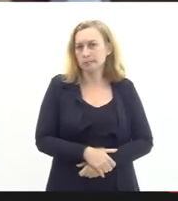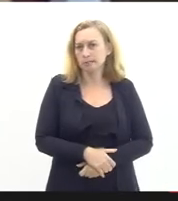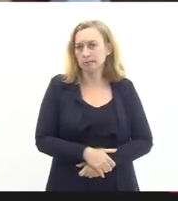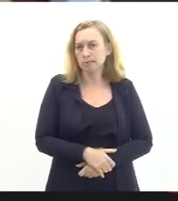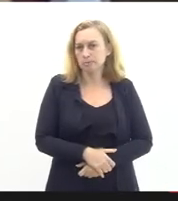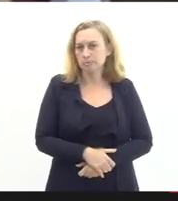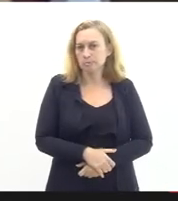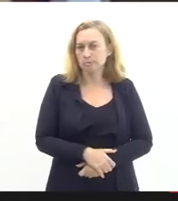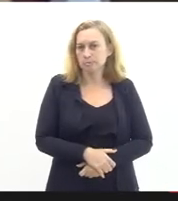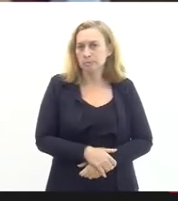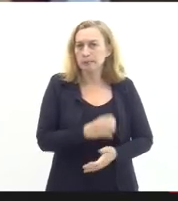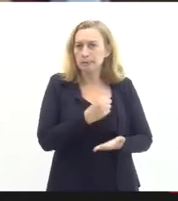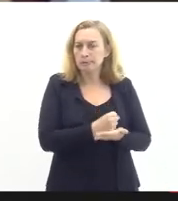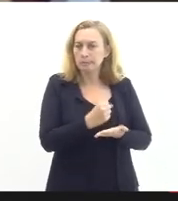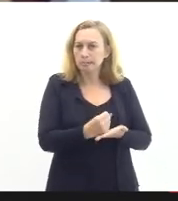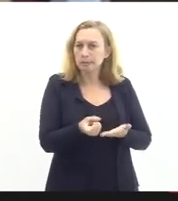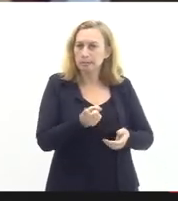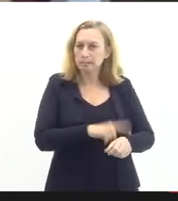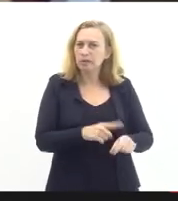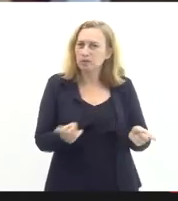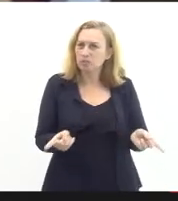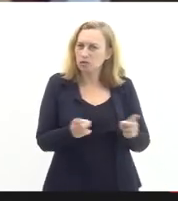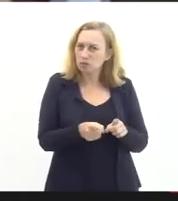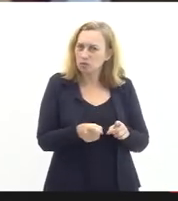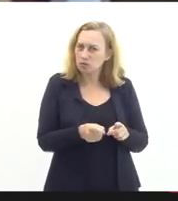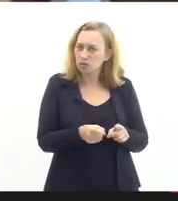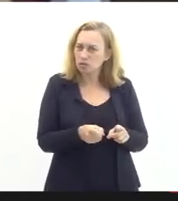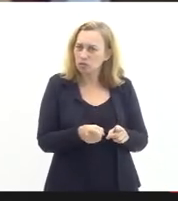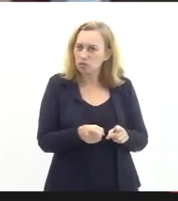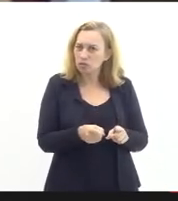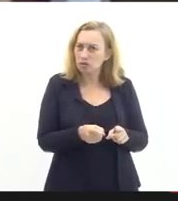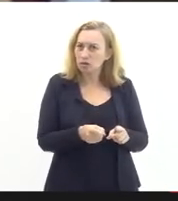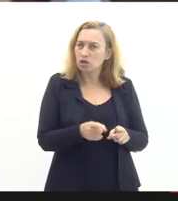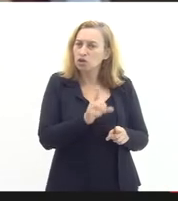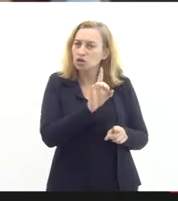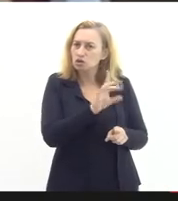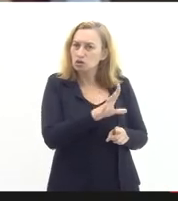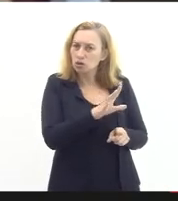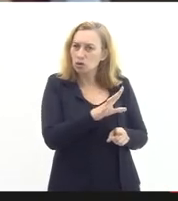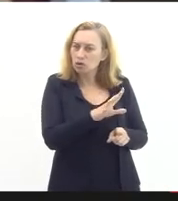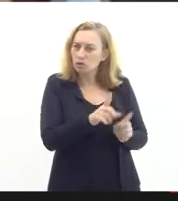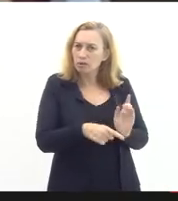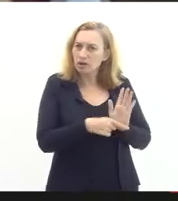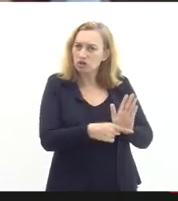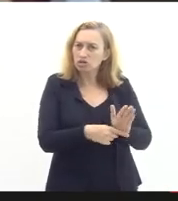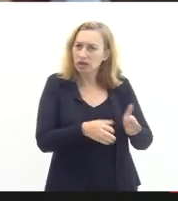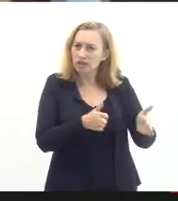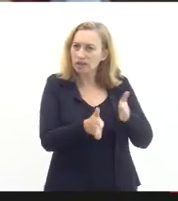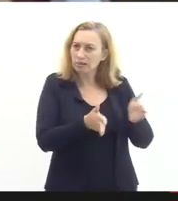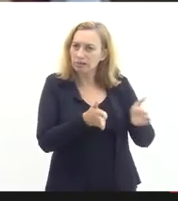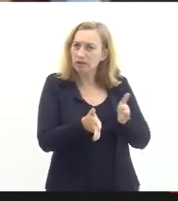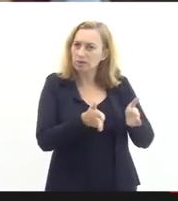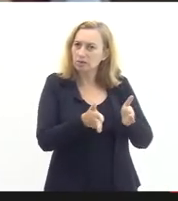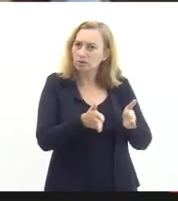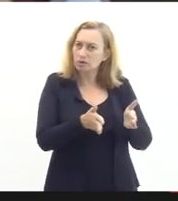contratado temporário contratos temporários sejam apenas para suprir carências temporárias